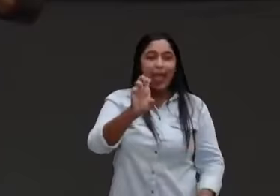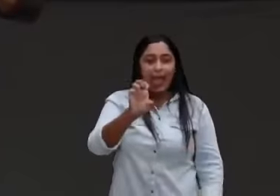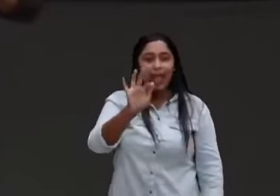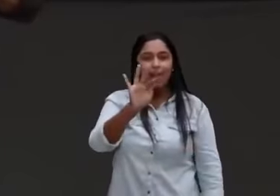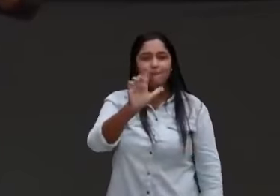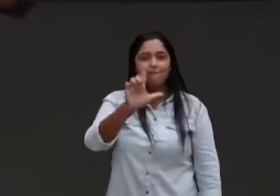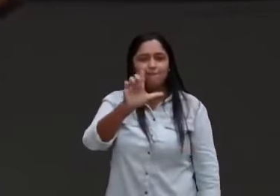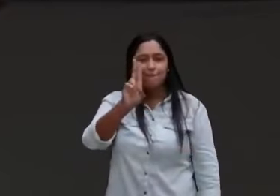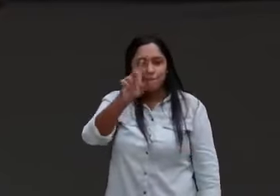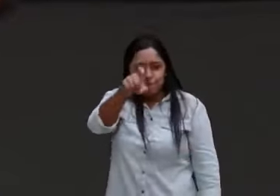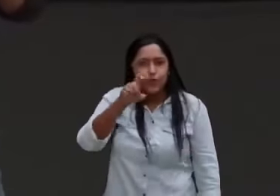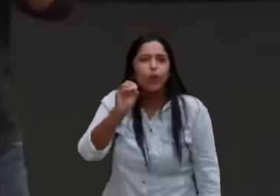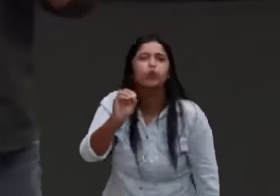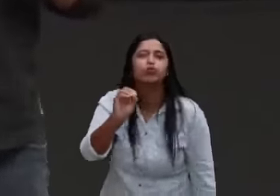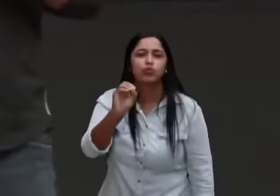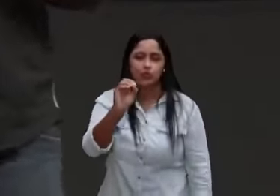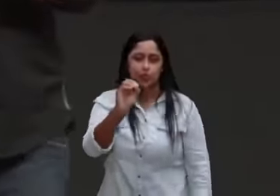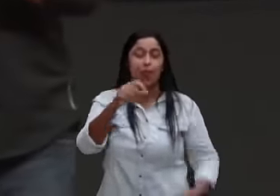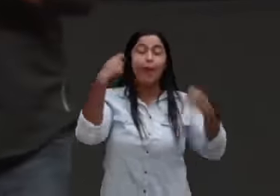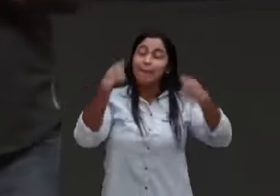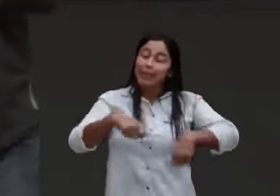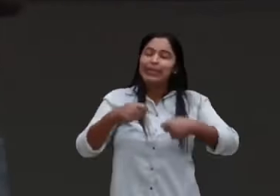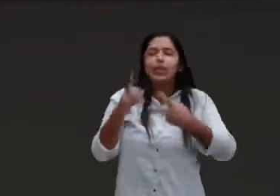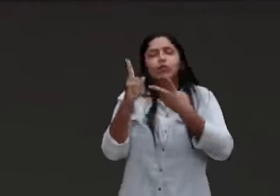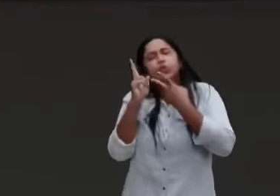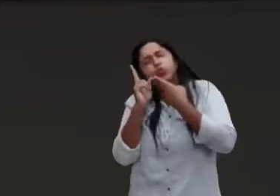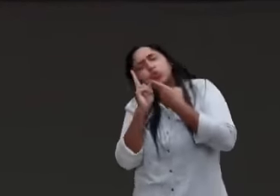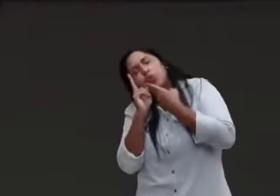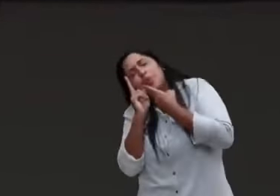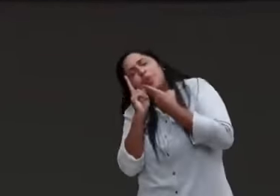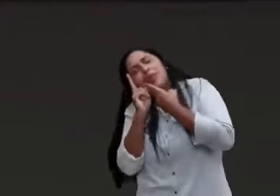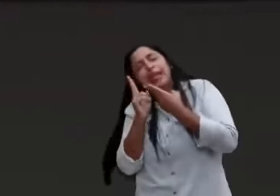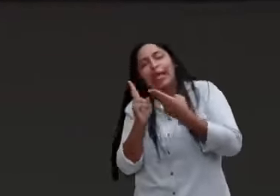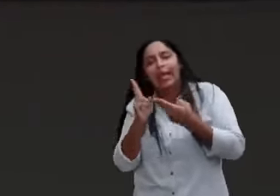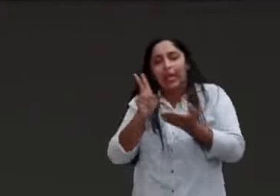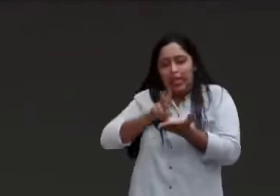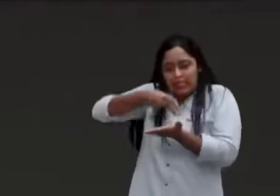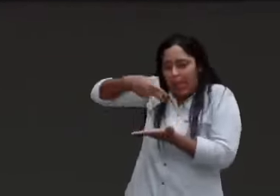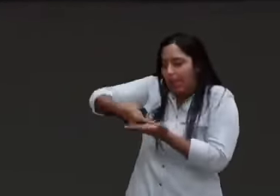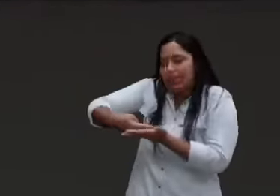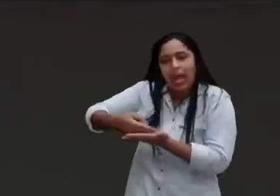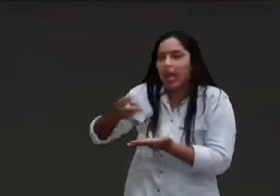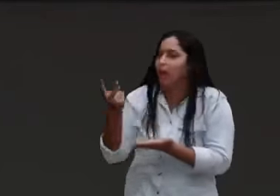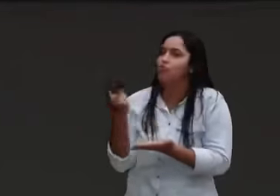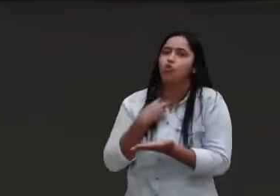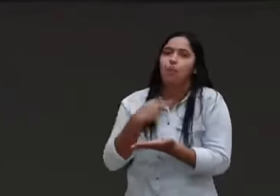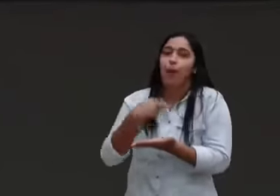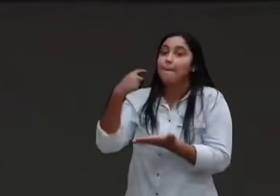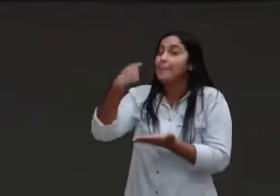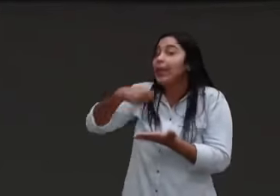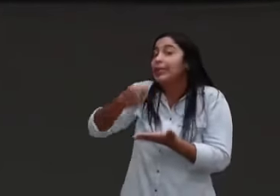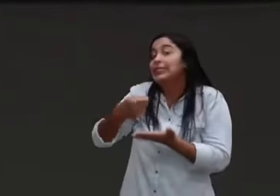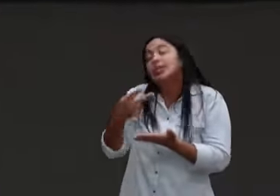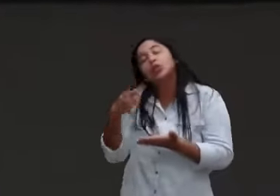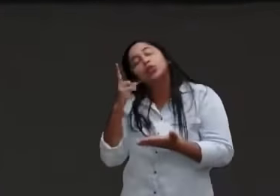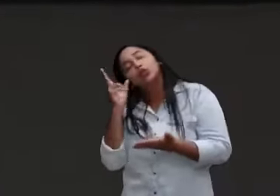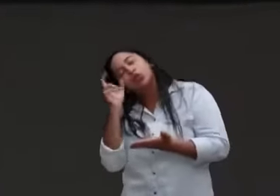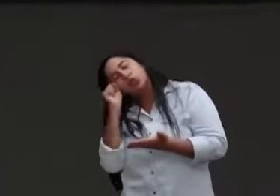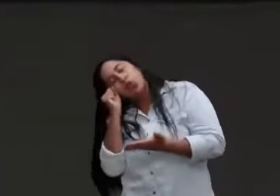sentado, é, aí você pega uma cadeirinha, bota dentro do berço, e bota o moleque sentado ali, aí você chega lá, está o moleque deitado,